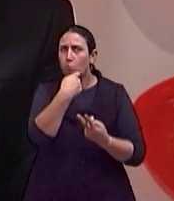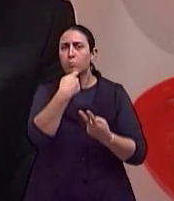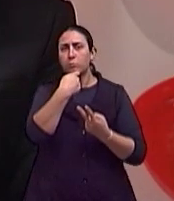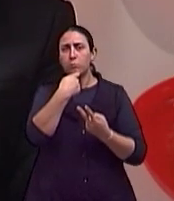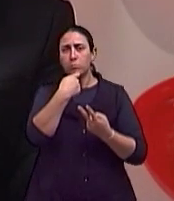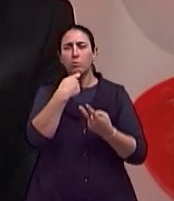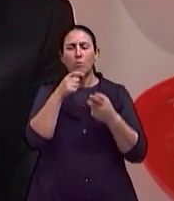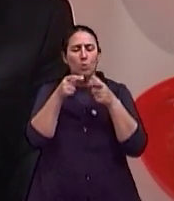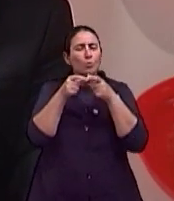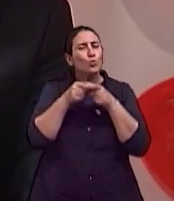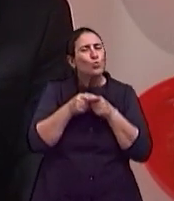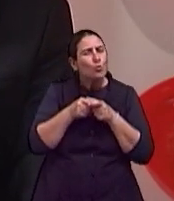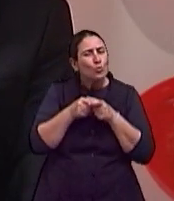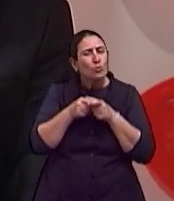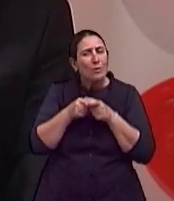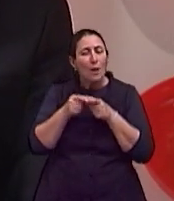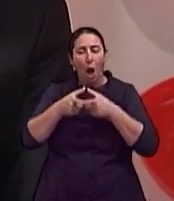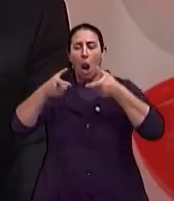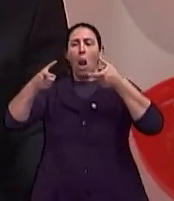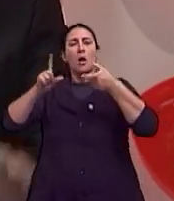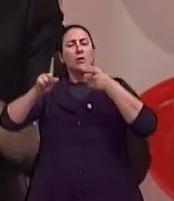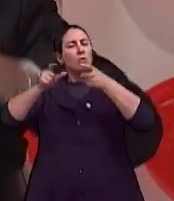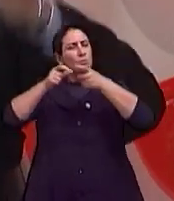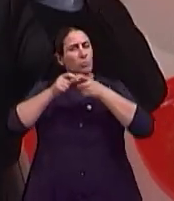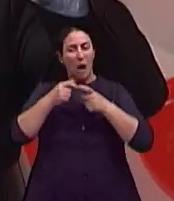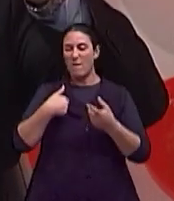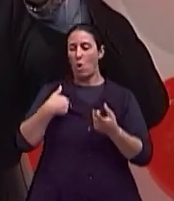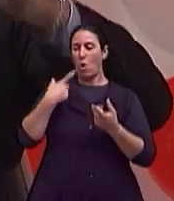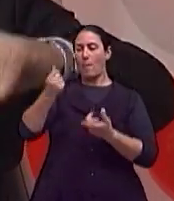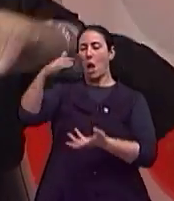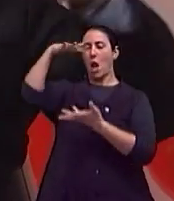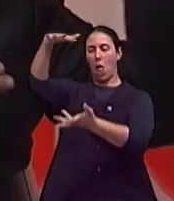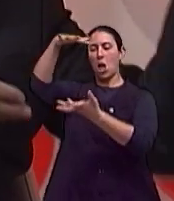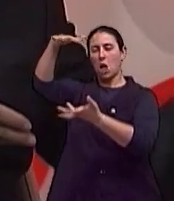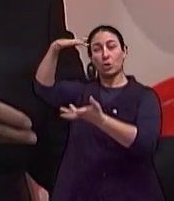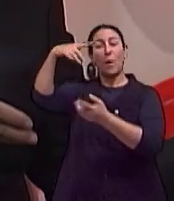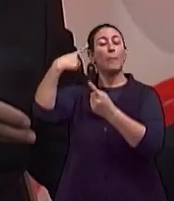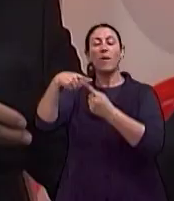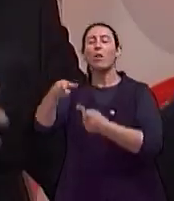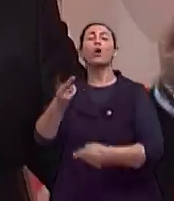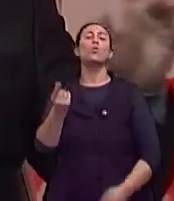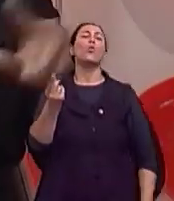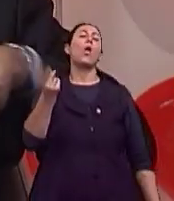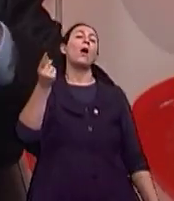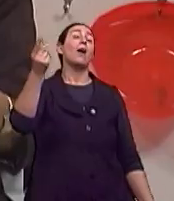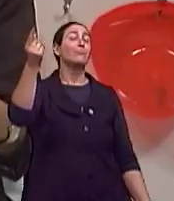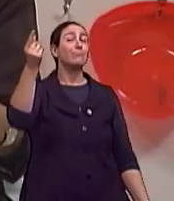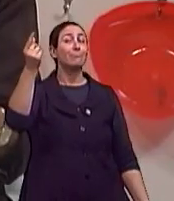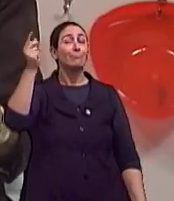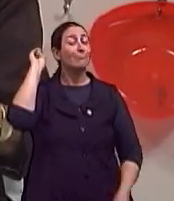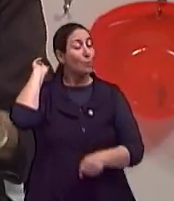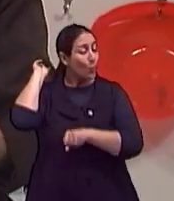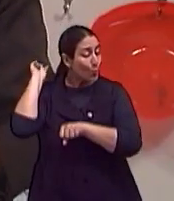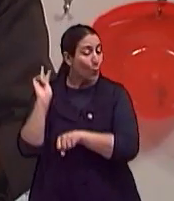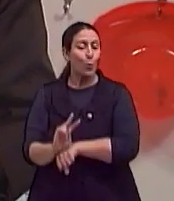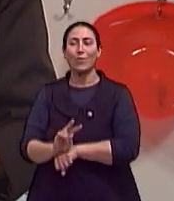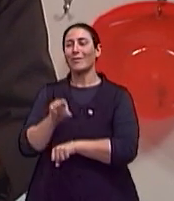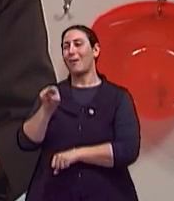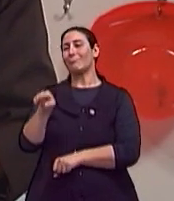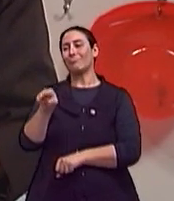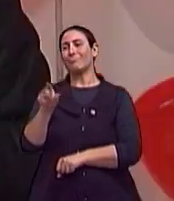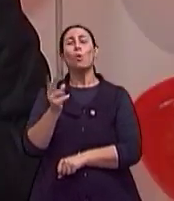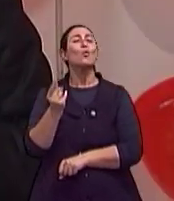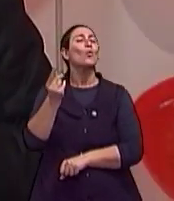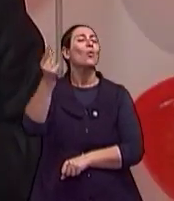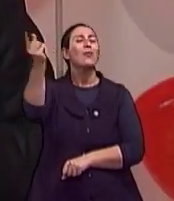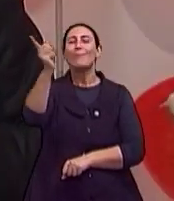pote pequeno que sai um pouco mais caro, e tu compra, ah, vou comprar um pote grande que vai durar muito. Esse dura muito não